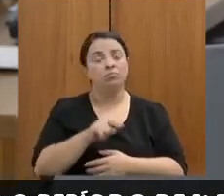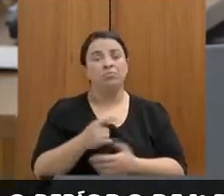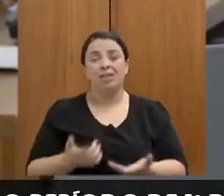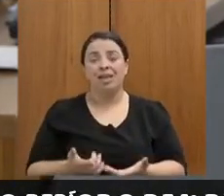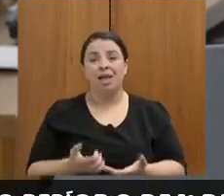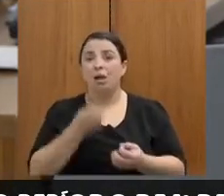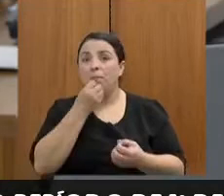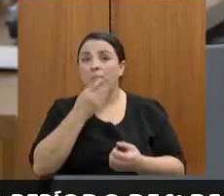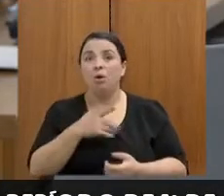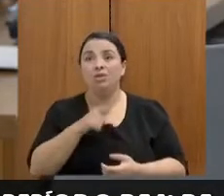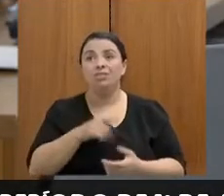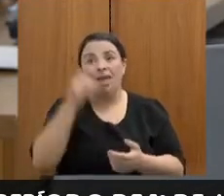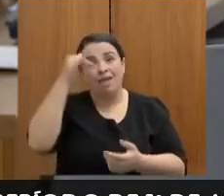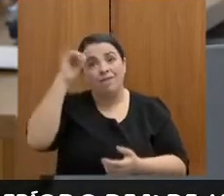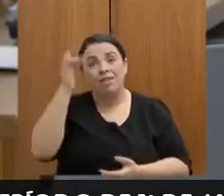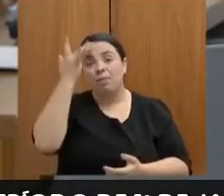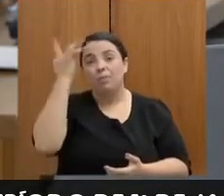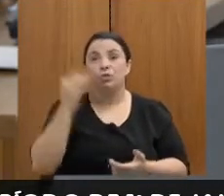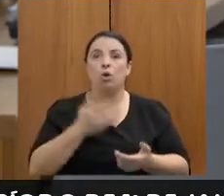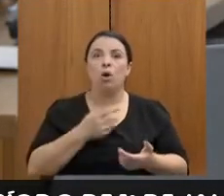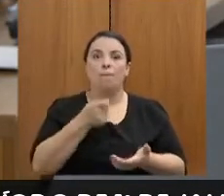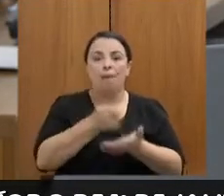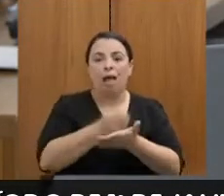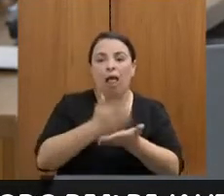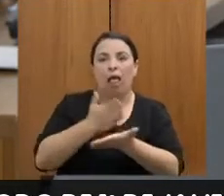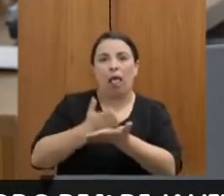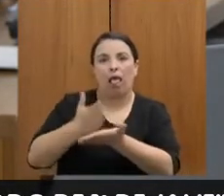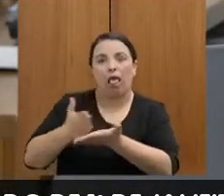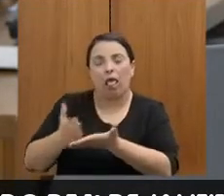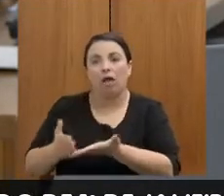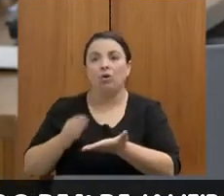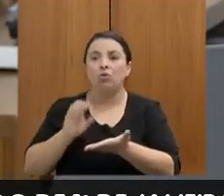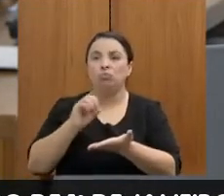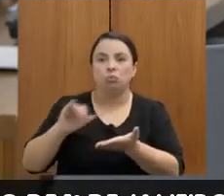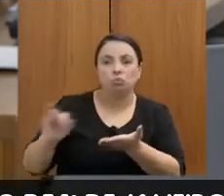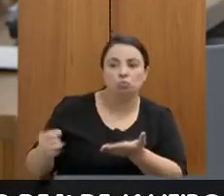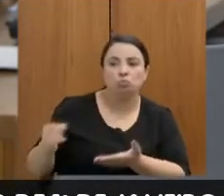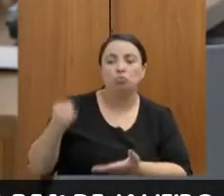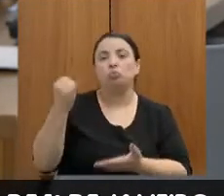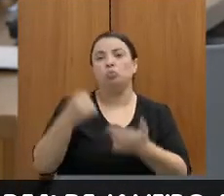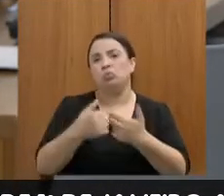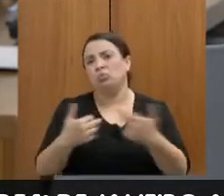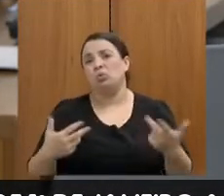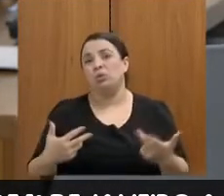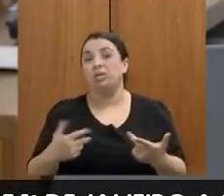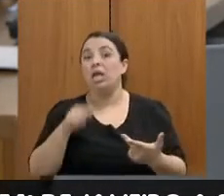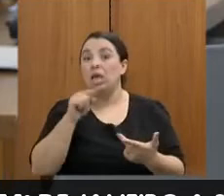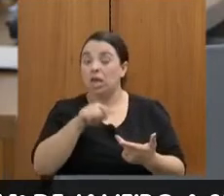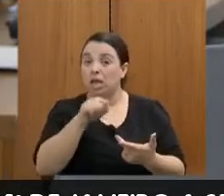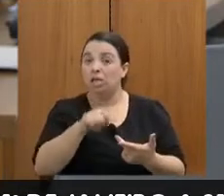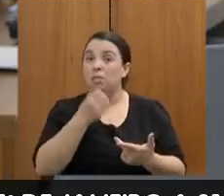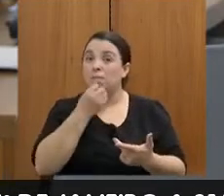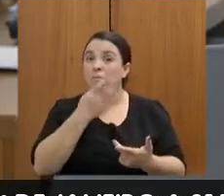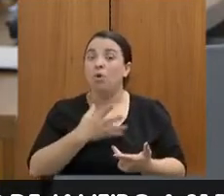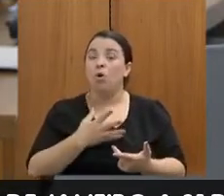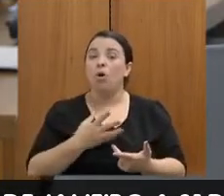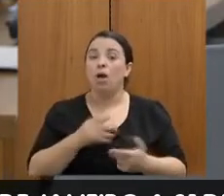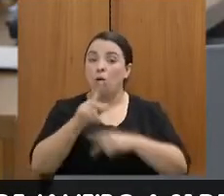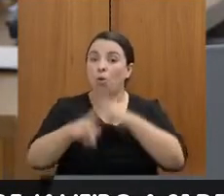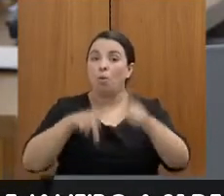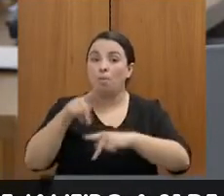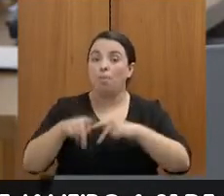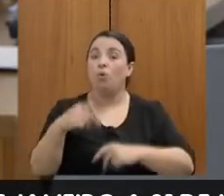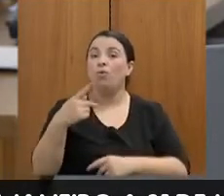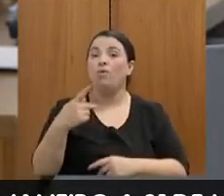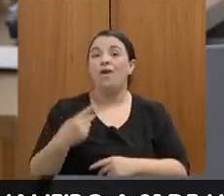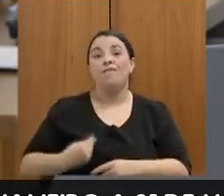que, muitas vezes, nem cumpria com as datas previstas, é melhoria da qualidade de vida da população. Os